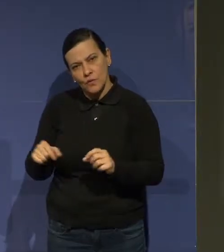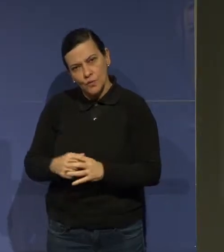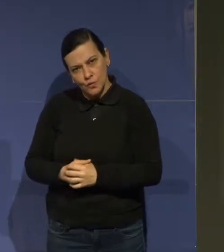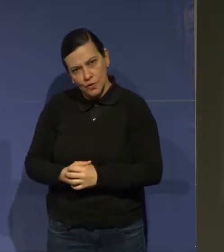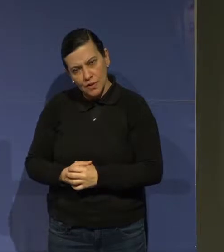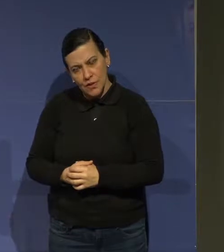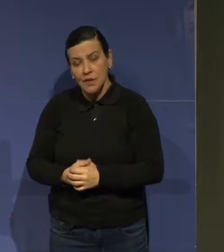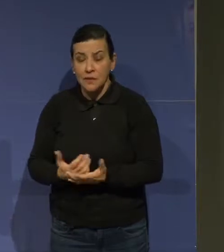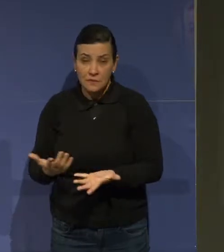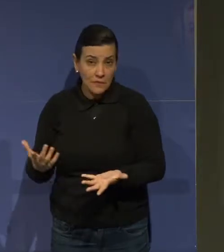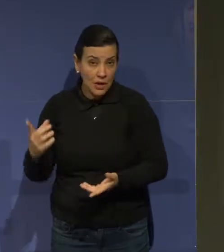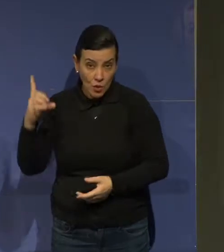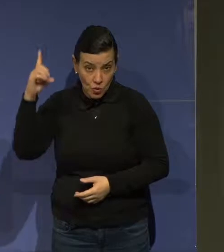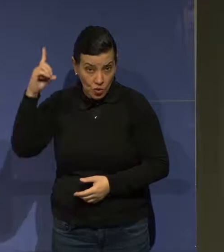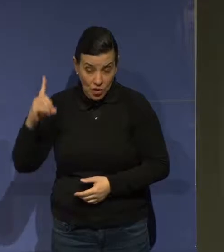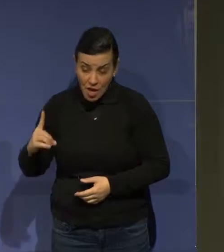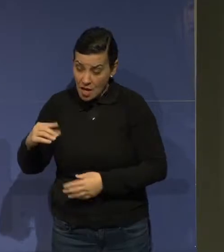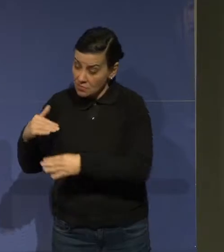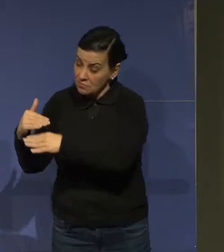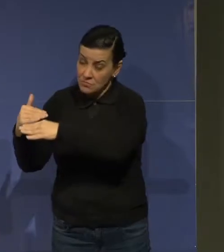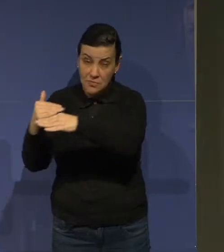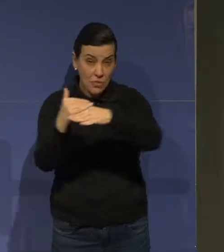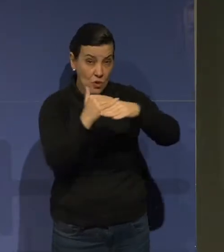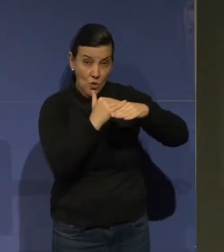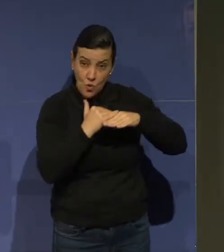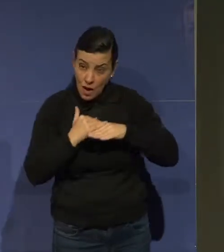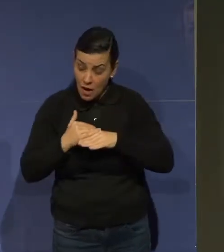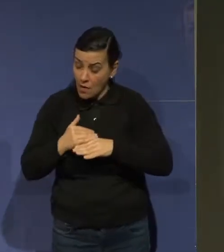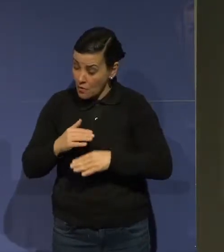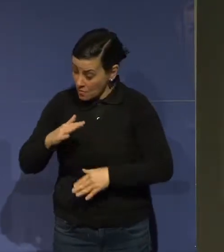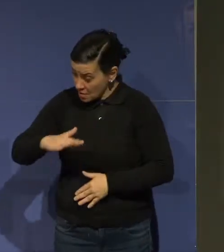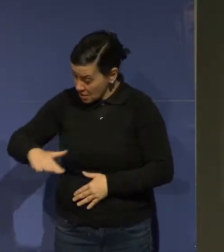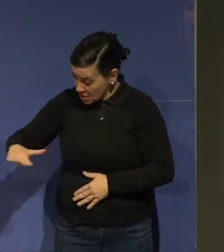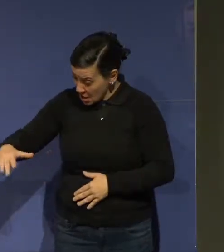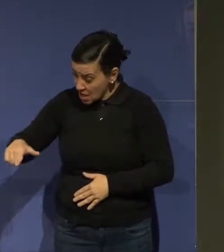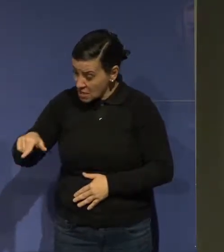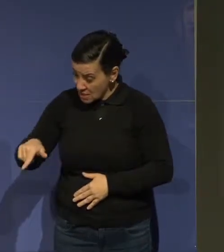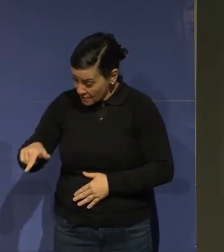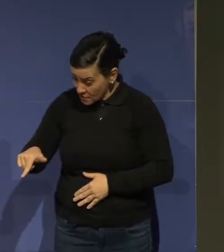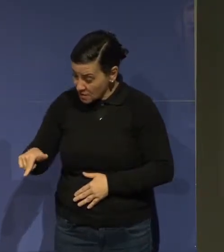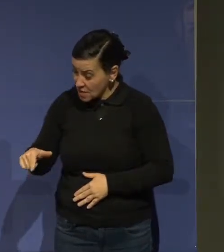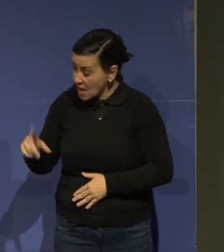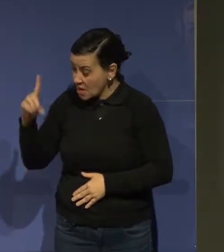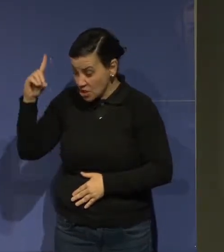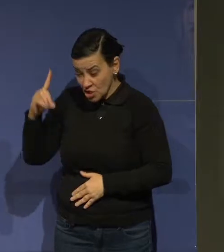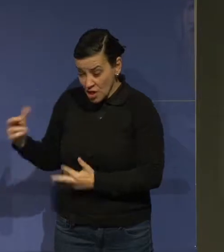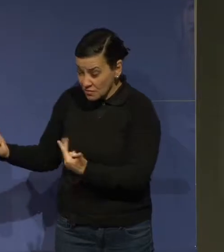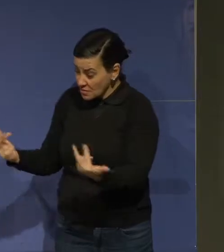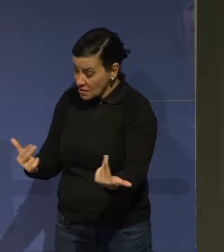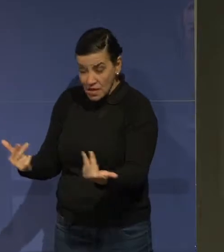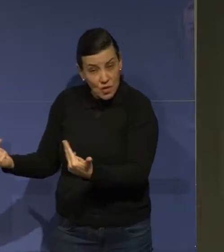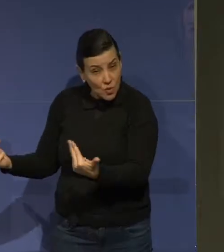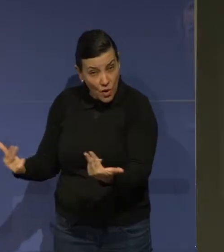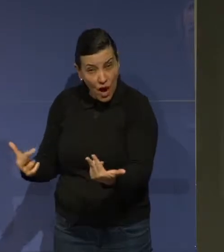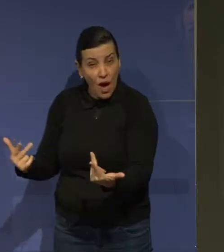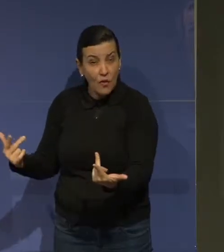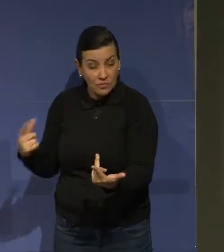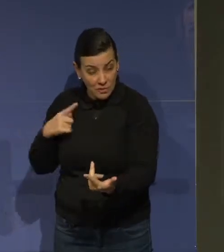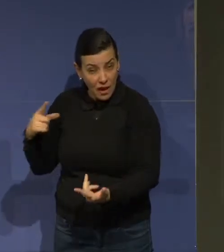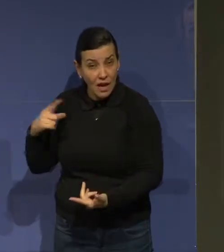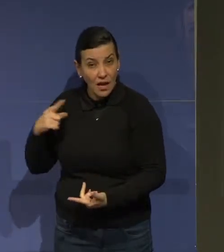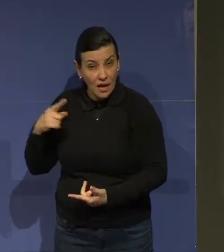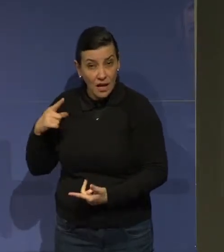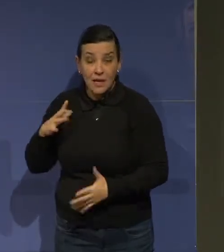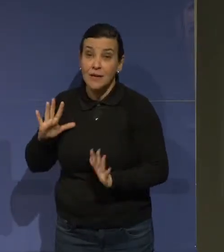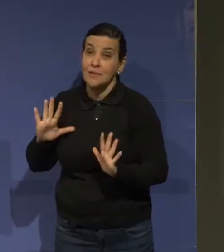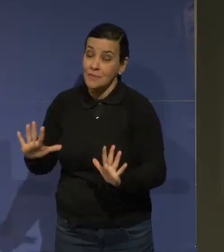Dispositivos de tabletos 4% e outros 0,14%. os direitos do que o seu coleguinha sem deficiência. Mas você vai ter que